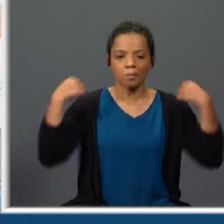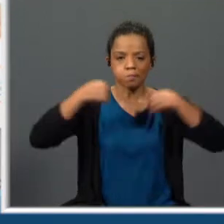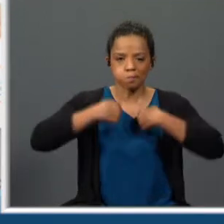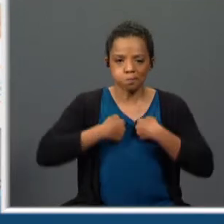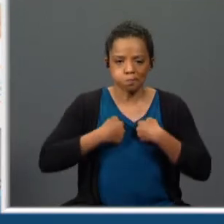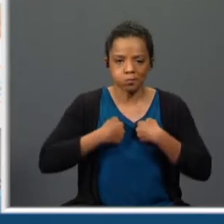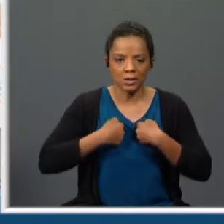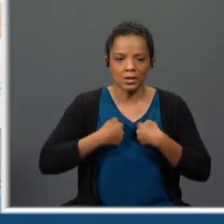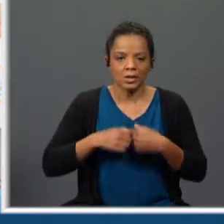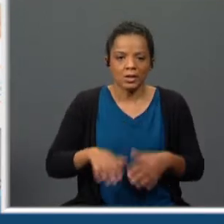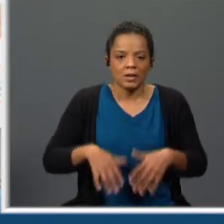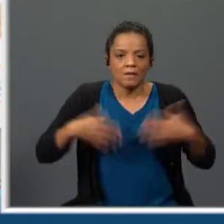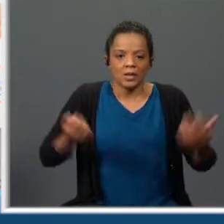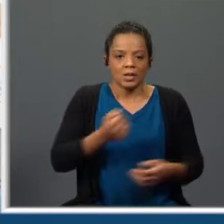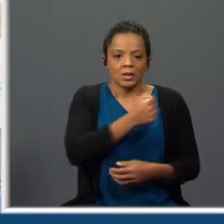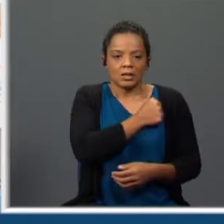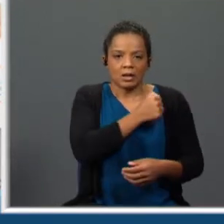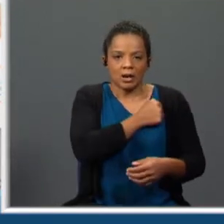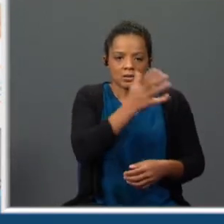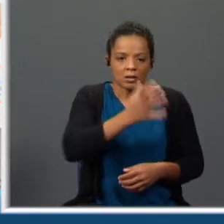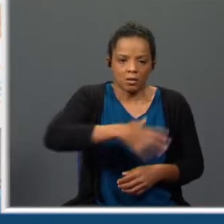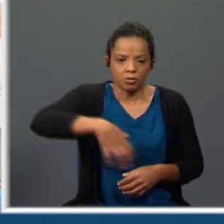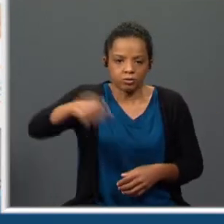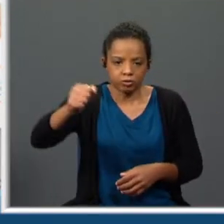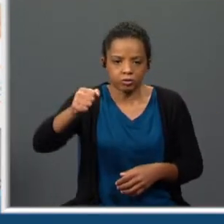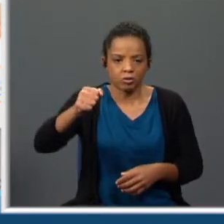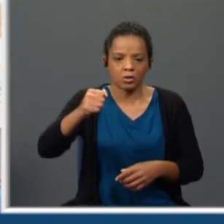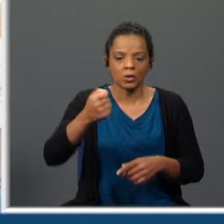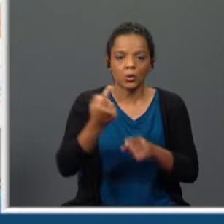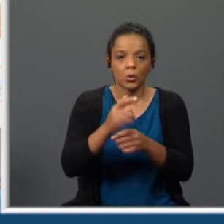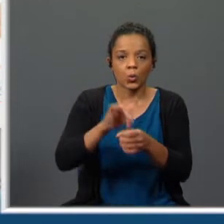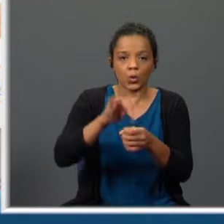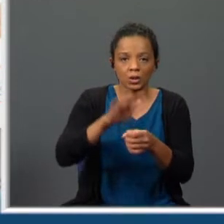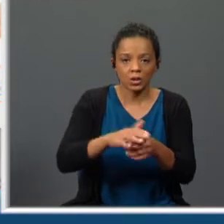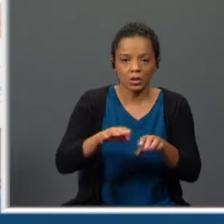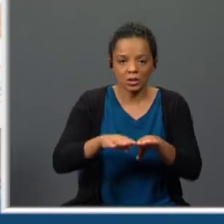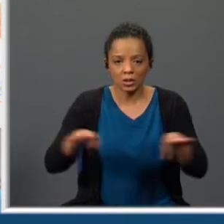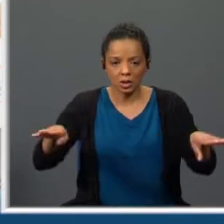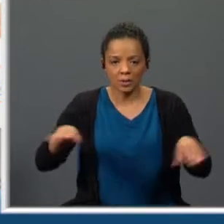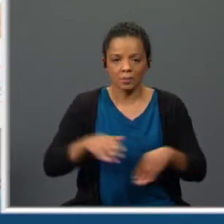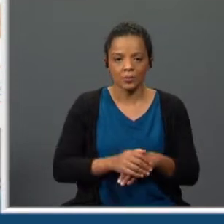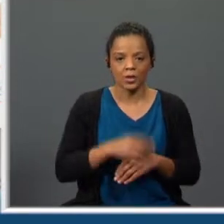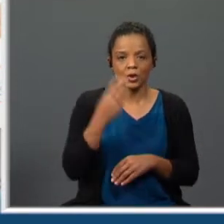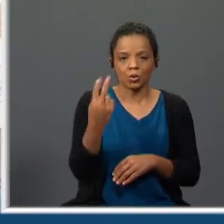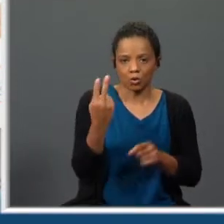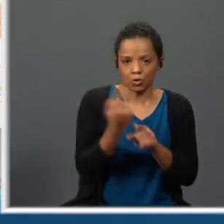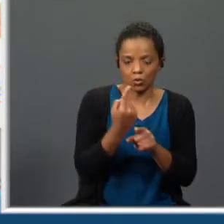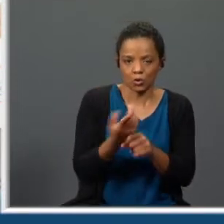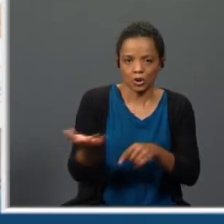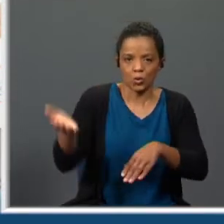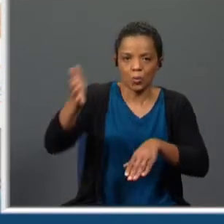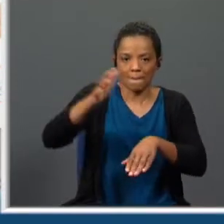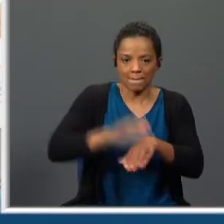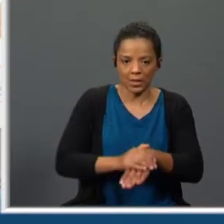enfim casa movediça um mostrado de cortiça com dois coxinhos de encobrir